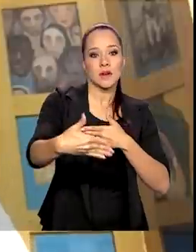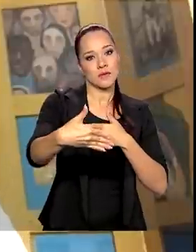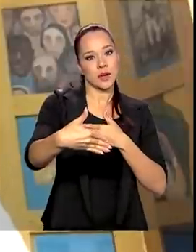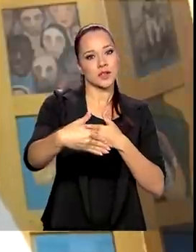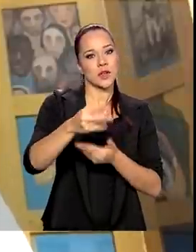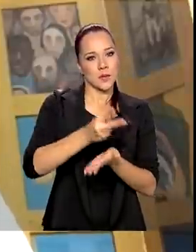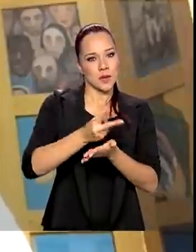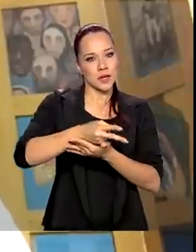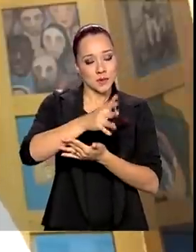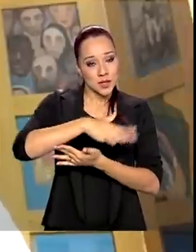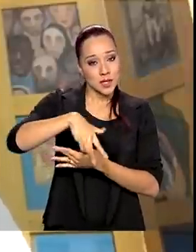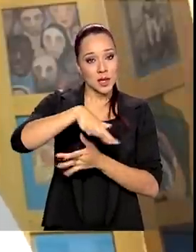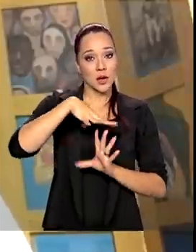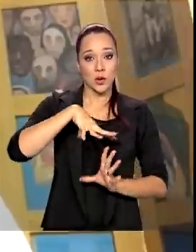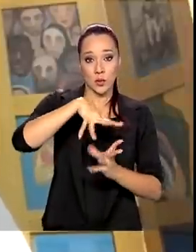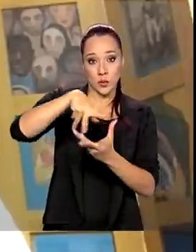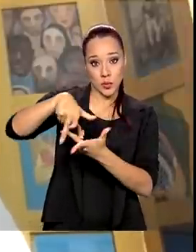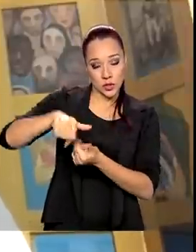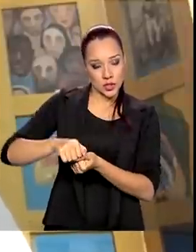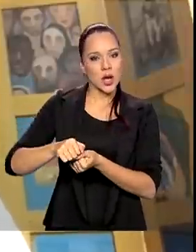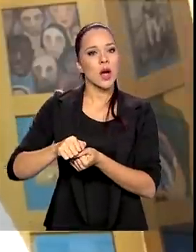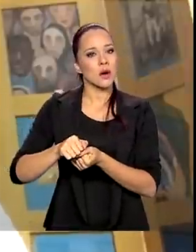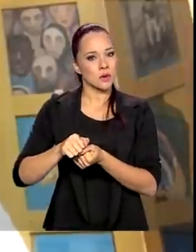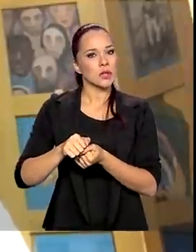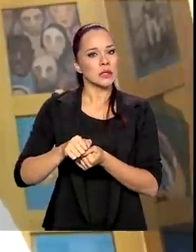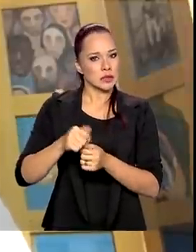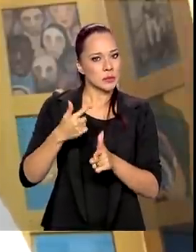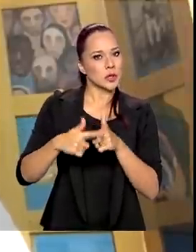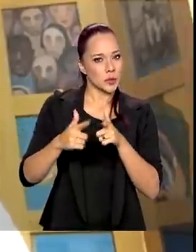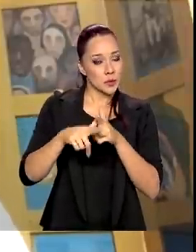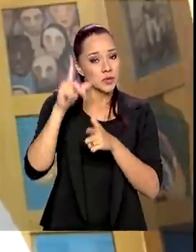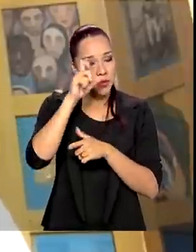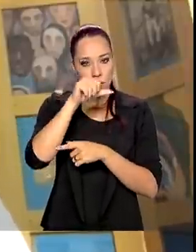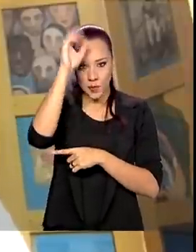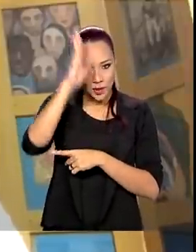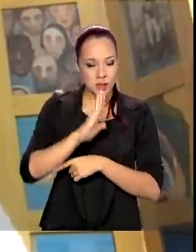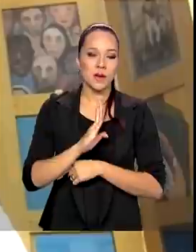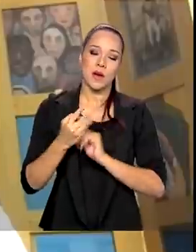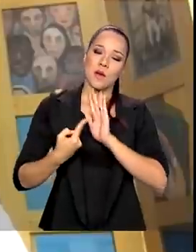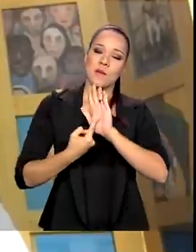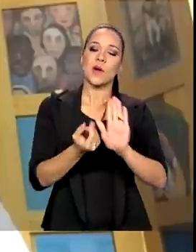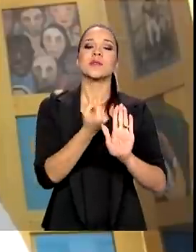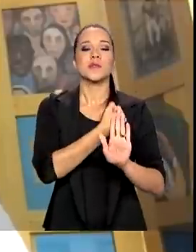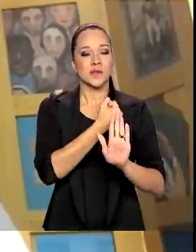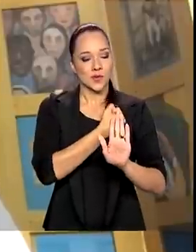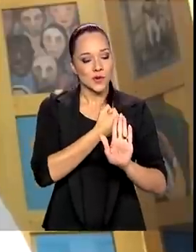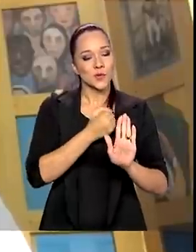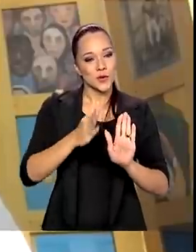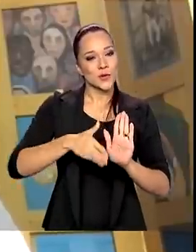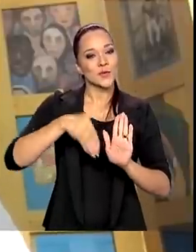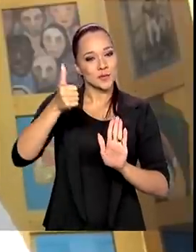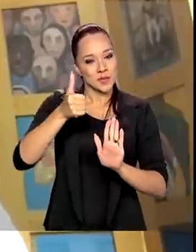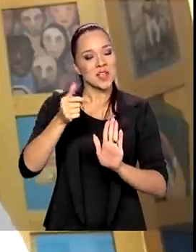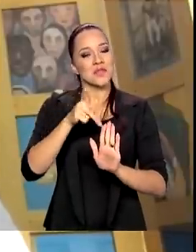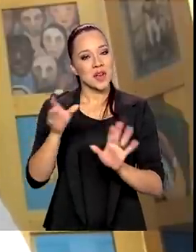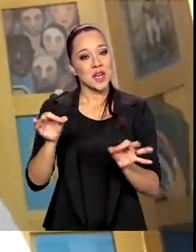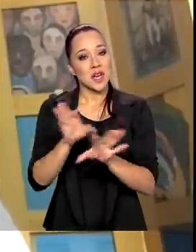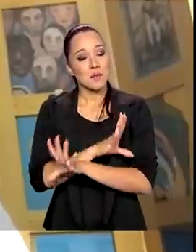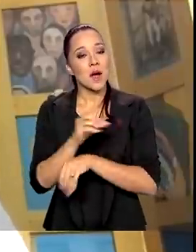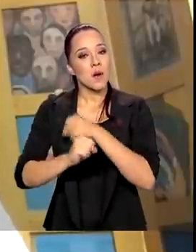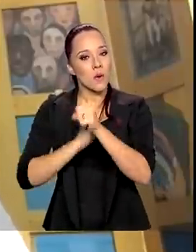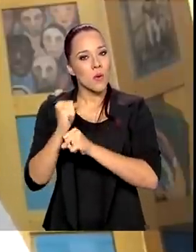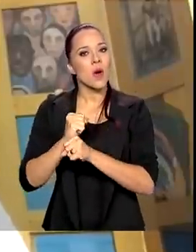global de dificuldades, o Brasil está apresentando esse número e deve fechar o ano